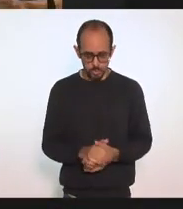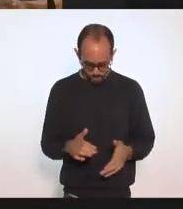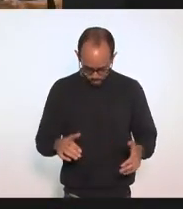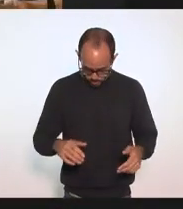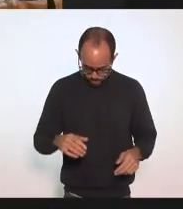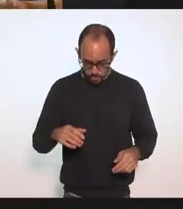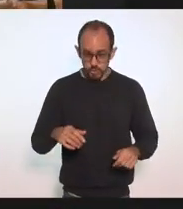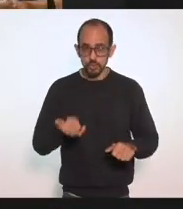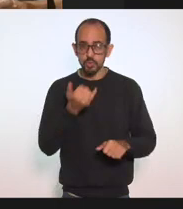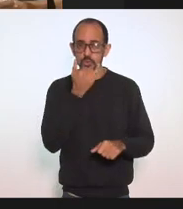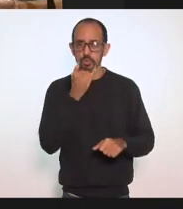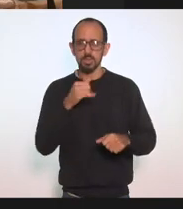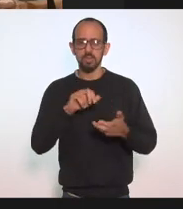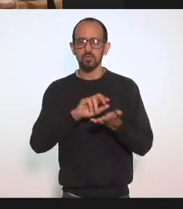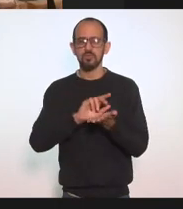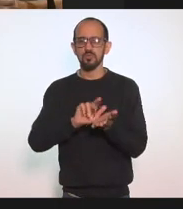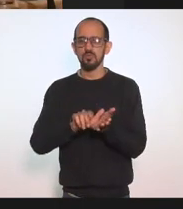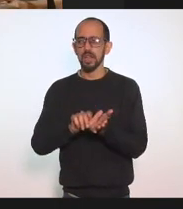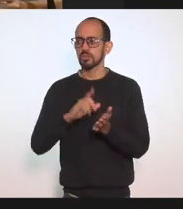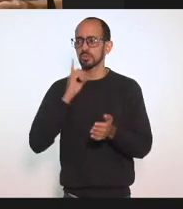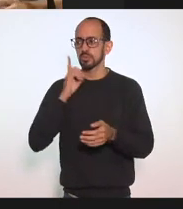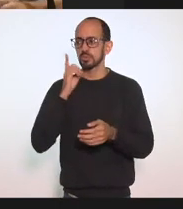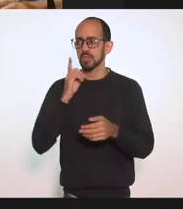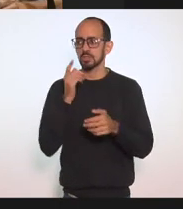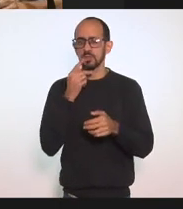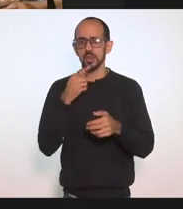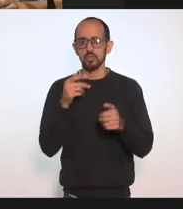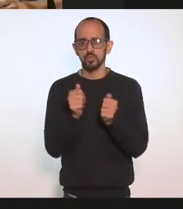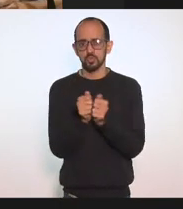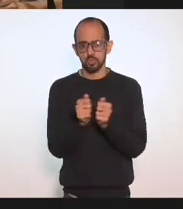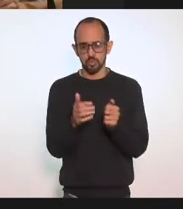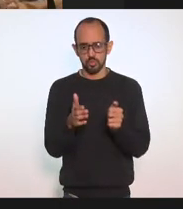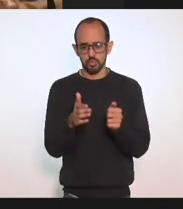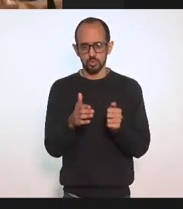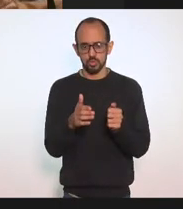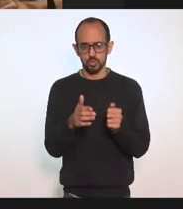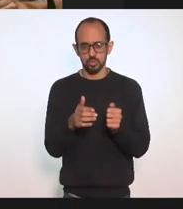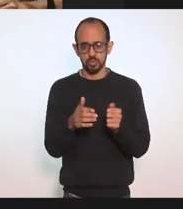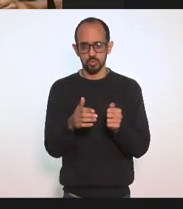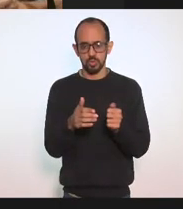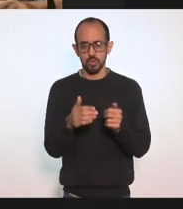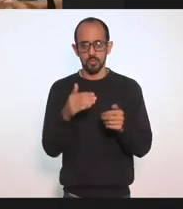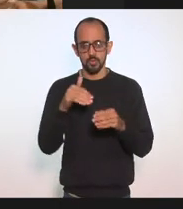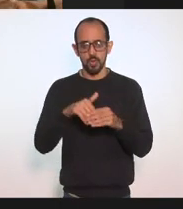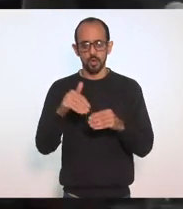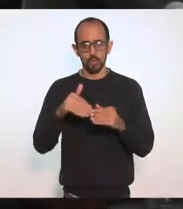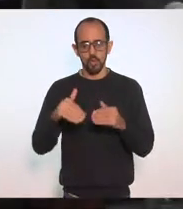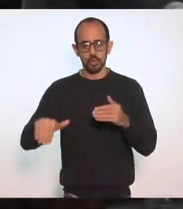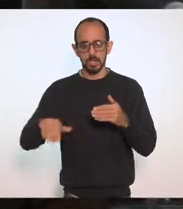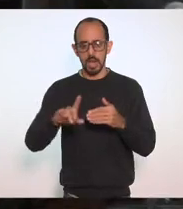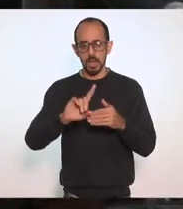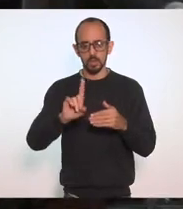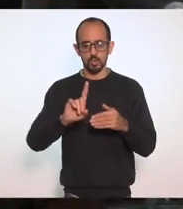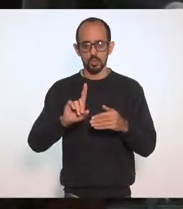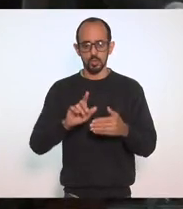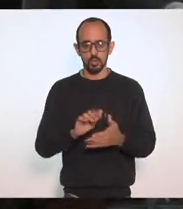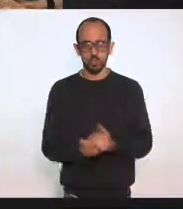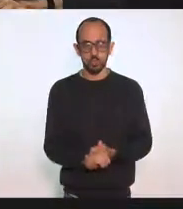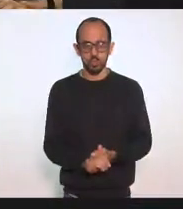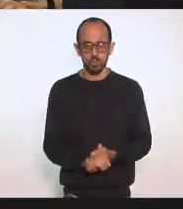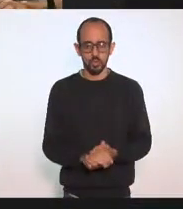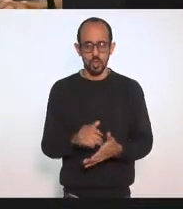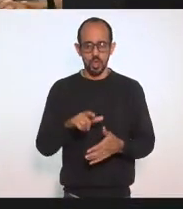Gabriel Vota O contrário Presidente Ok Contrário Deputado Léo